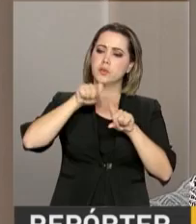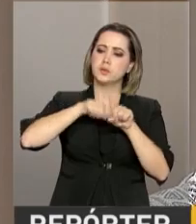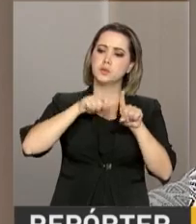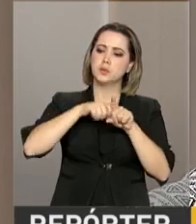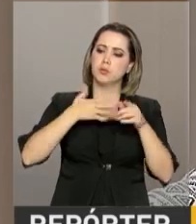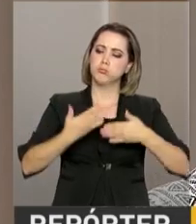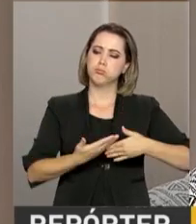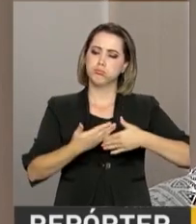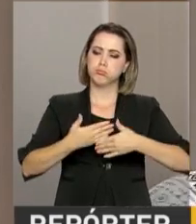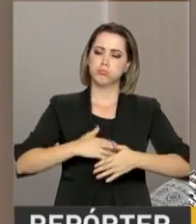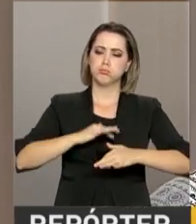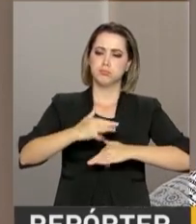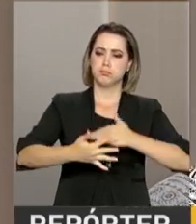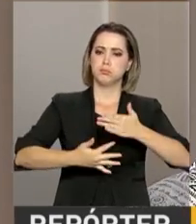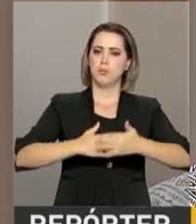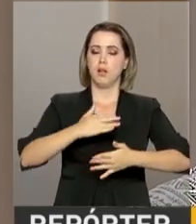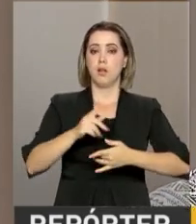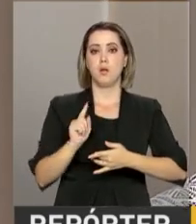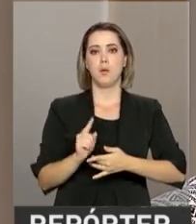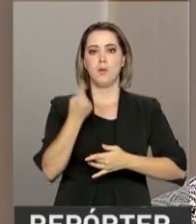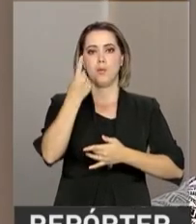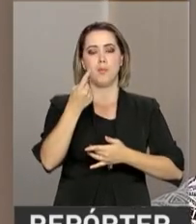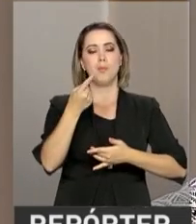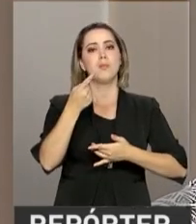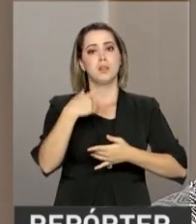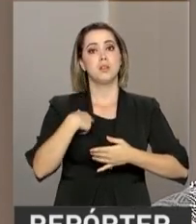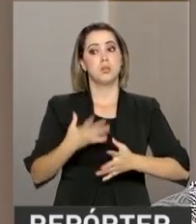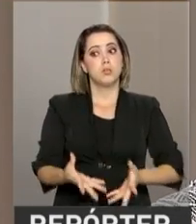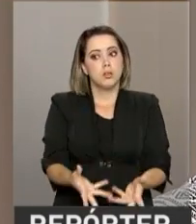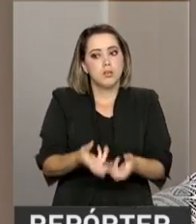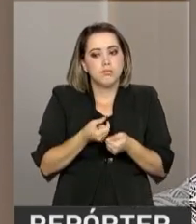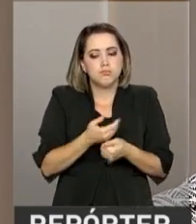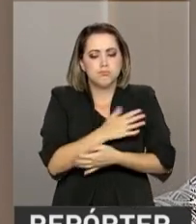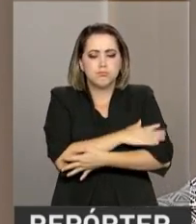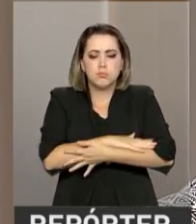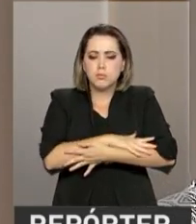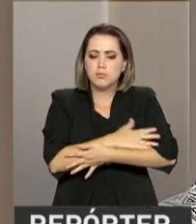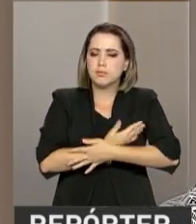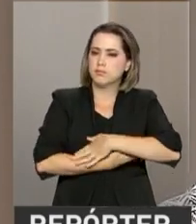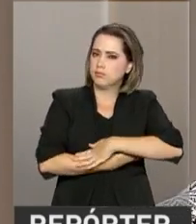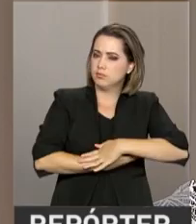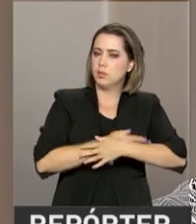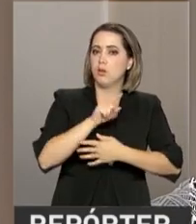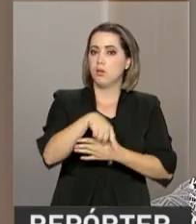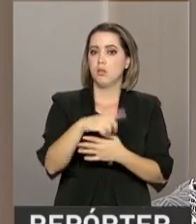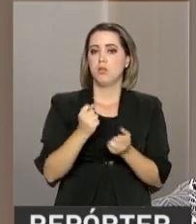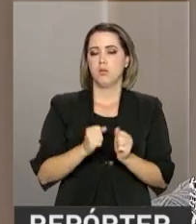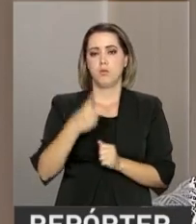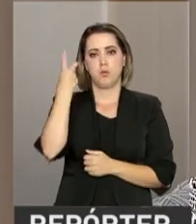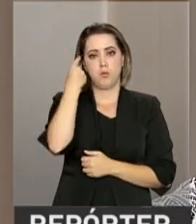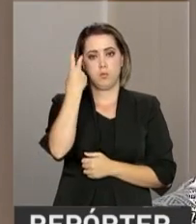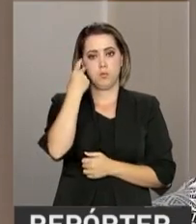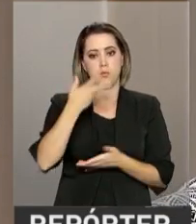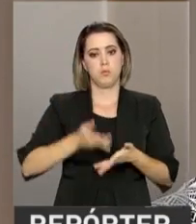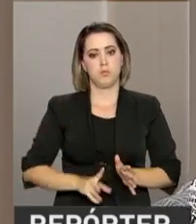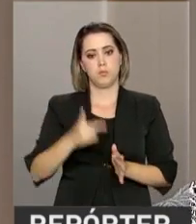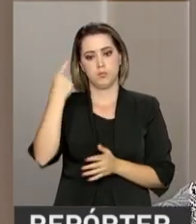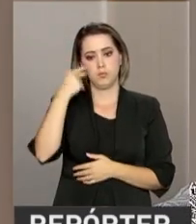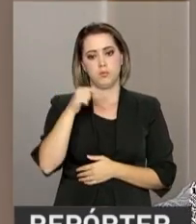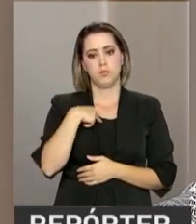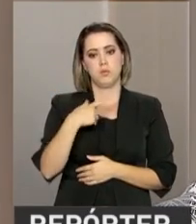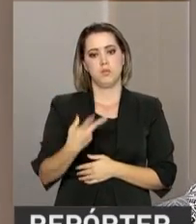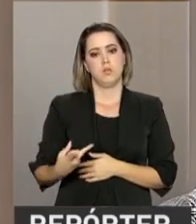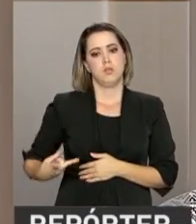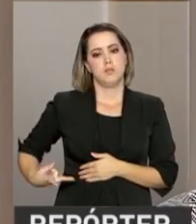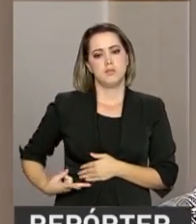filho e o primeiro momento eu gostaria que ele viesse para os meus braços. Então é uma coisa que o parto normal me possibilita, né? A